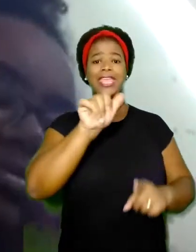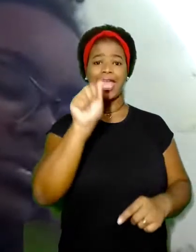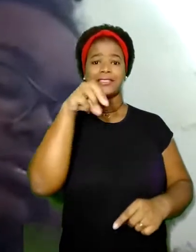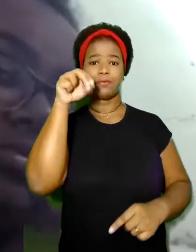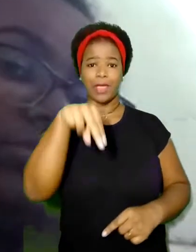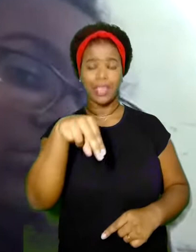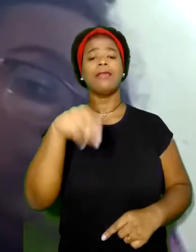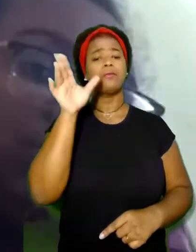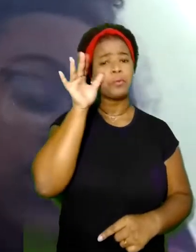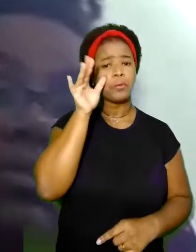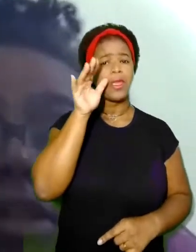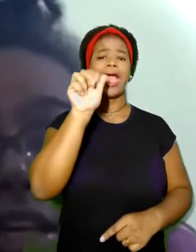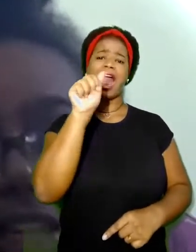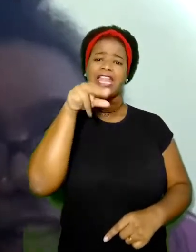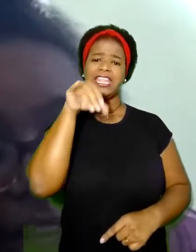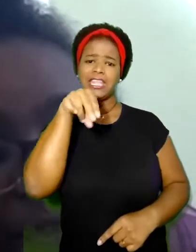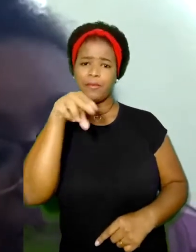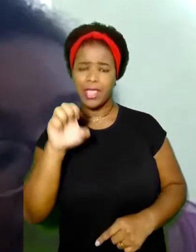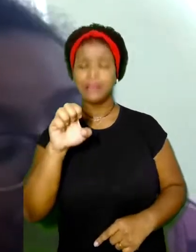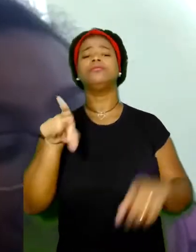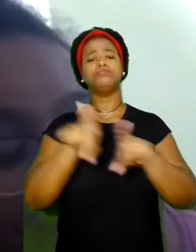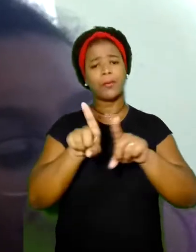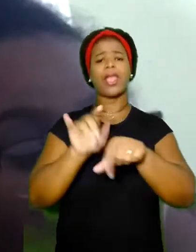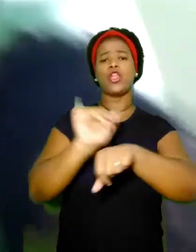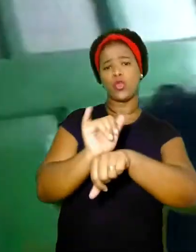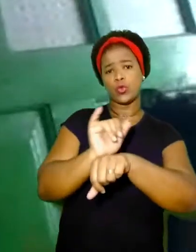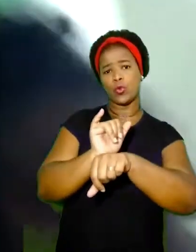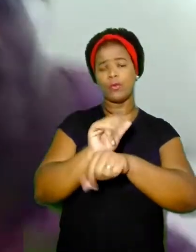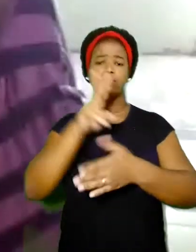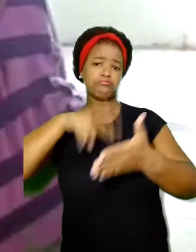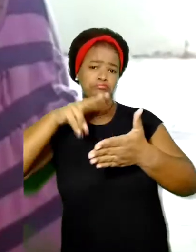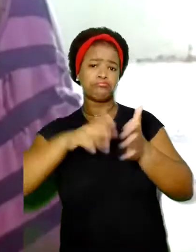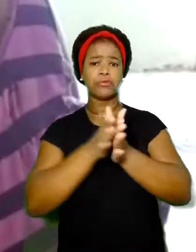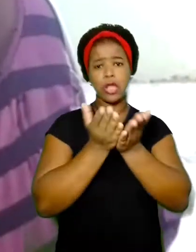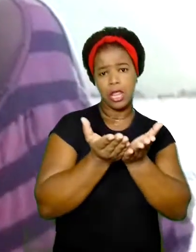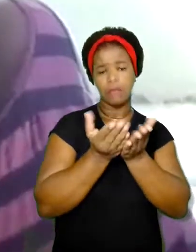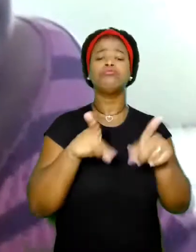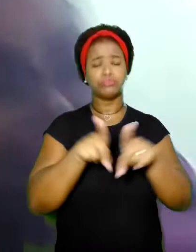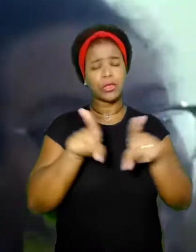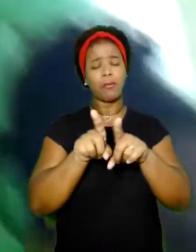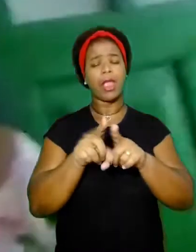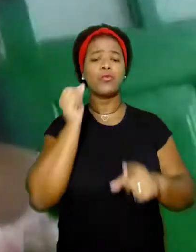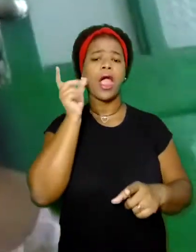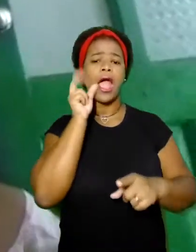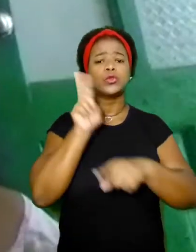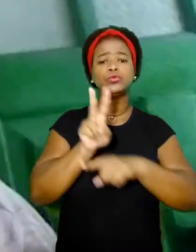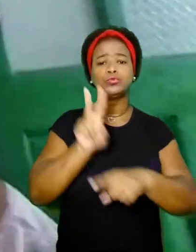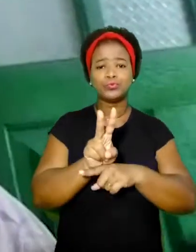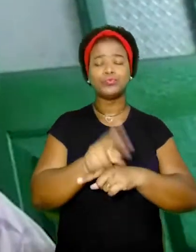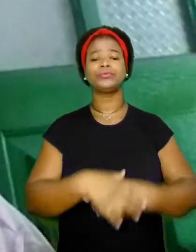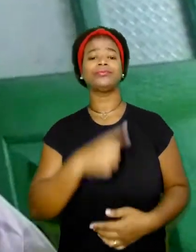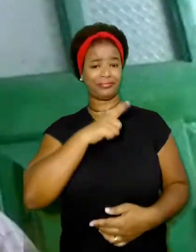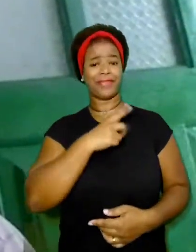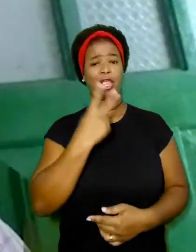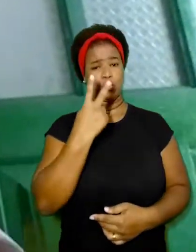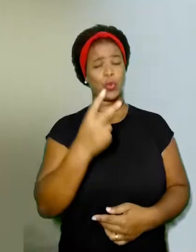Youtube E lê livros E cuida do gato Margot É, a